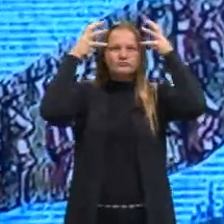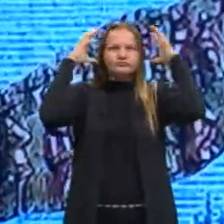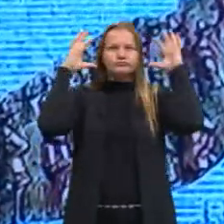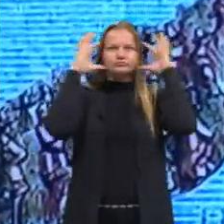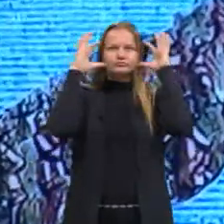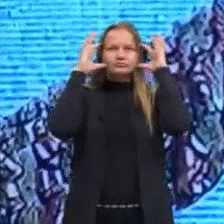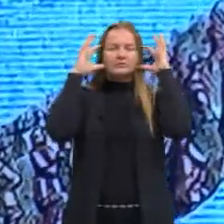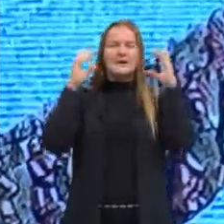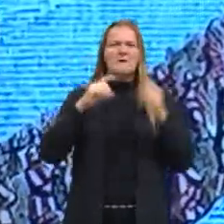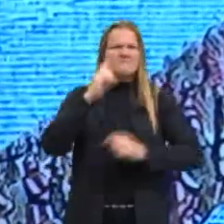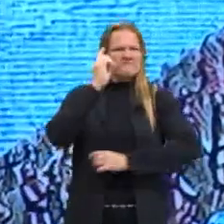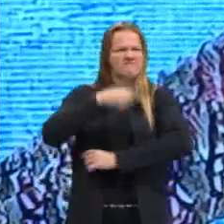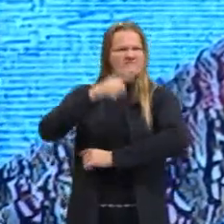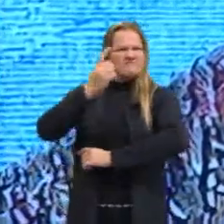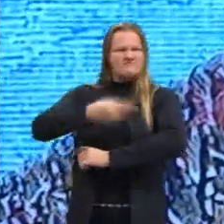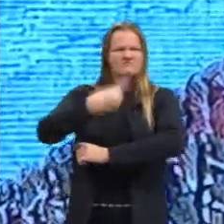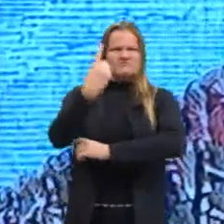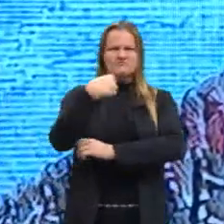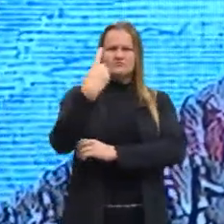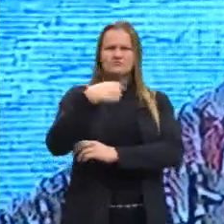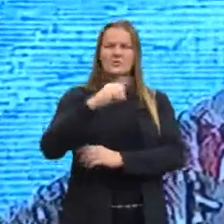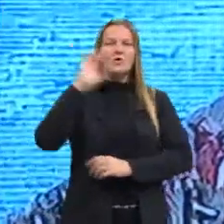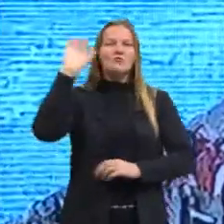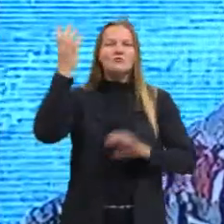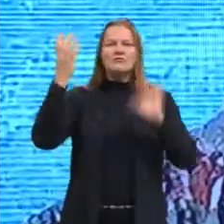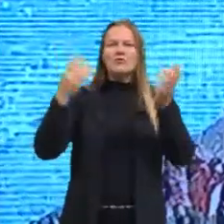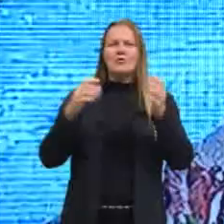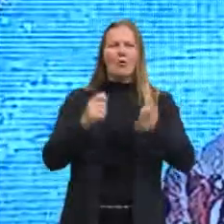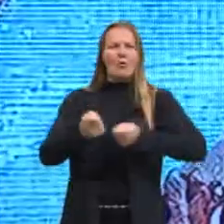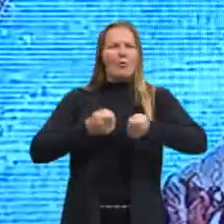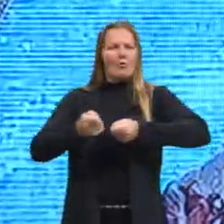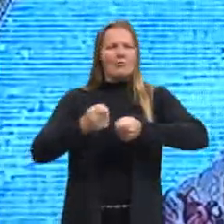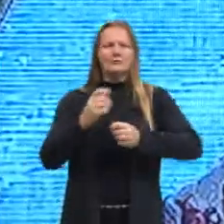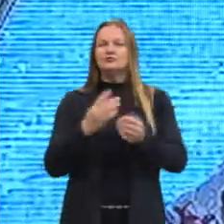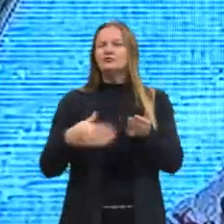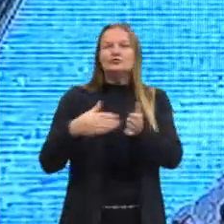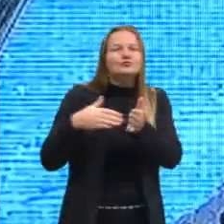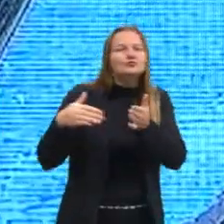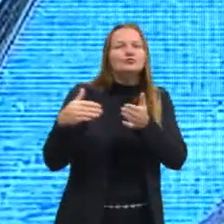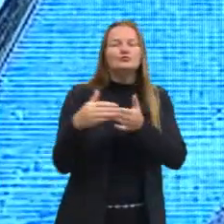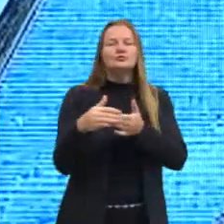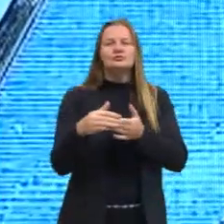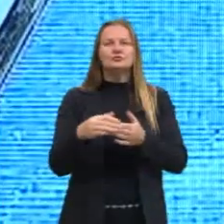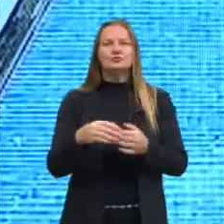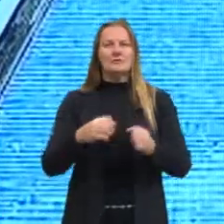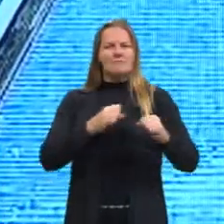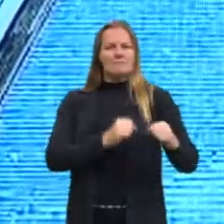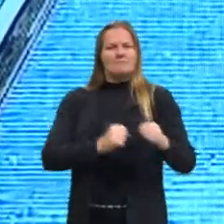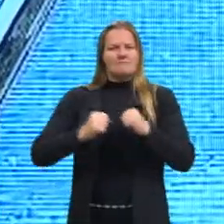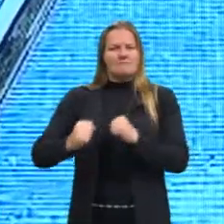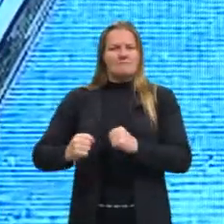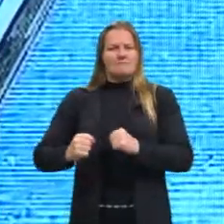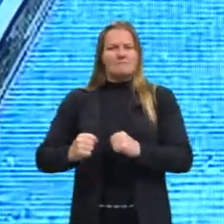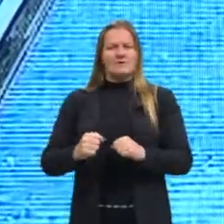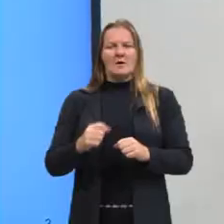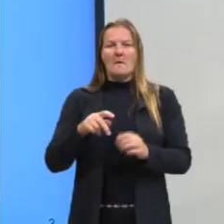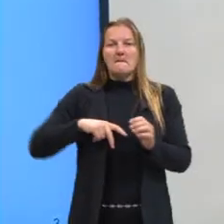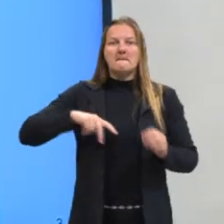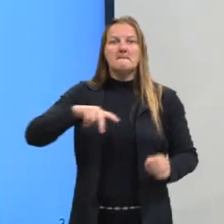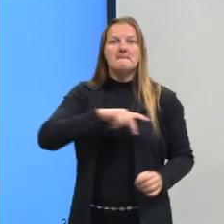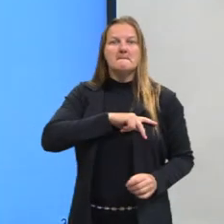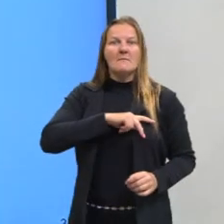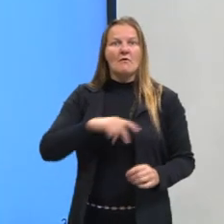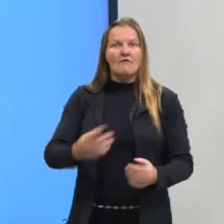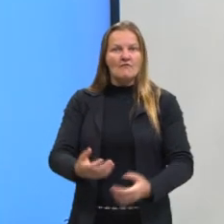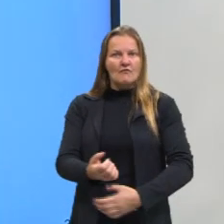manda, né. Ele que decide, ele que coordena tudo. Então, não é que a força do rei vem do povo, mas é que o